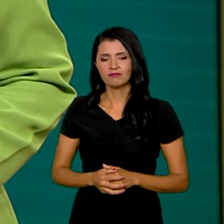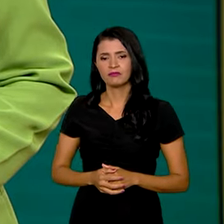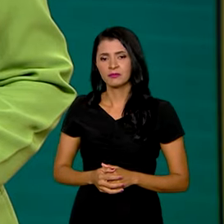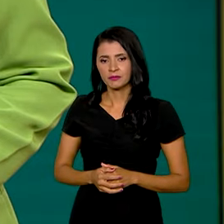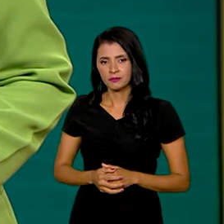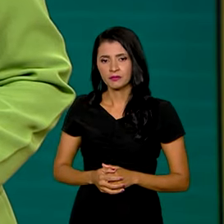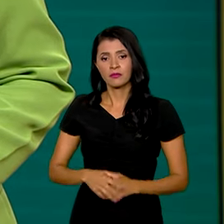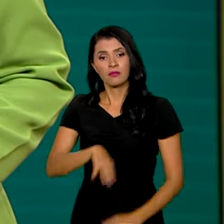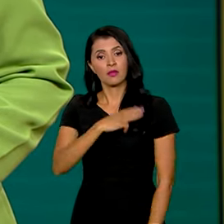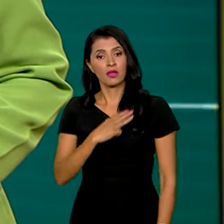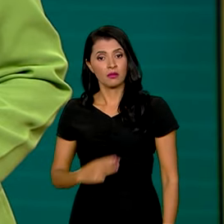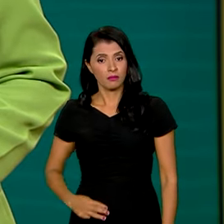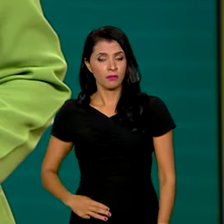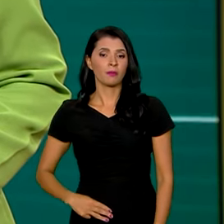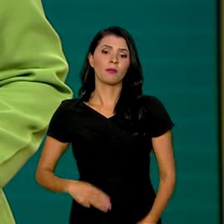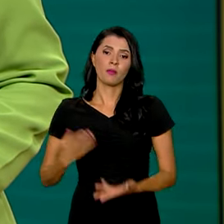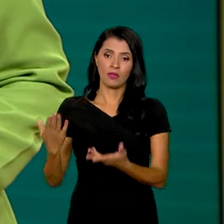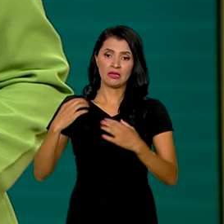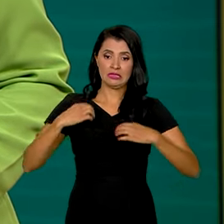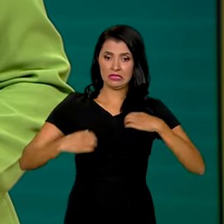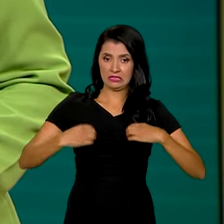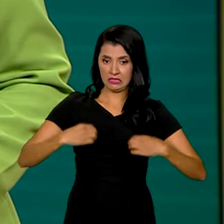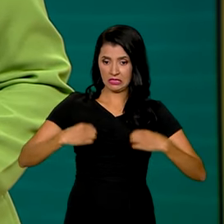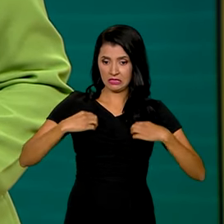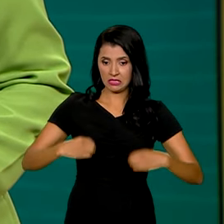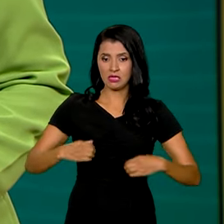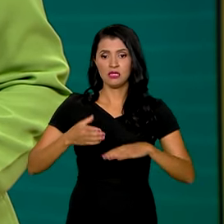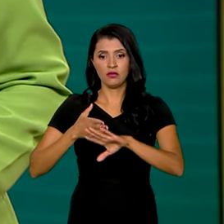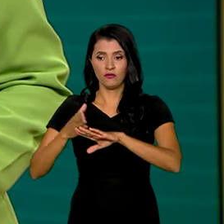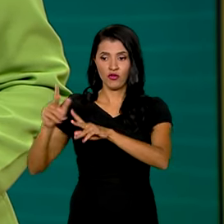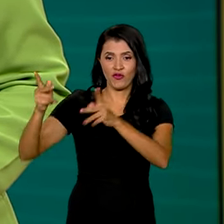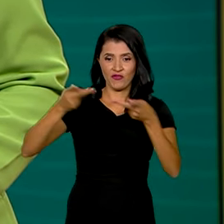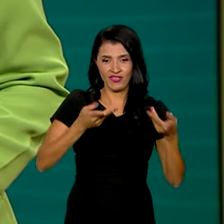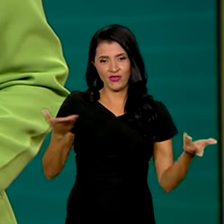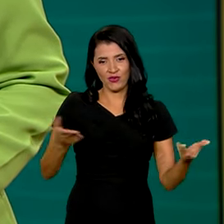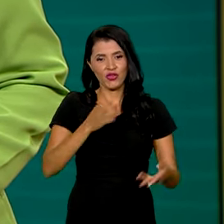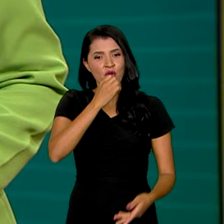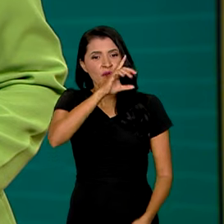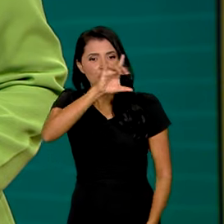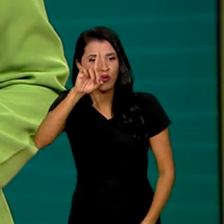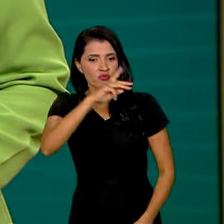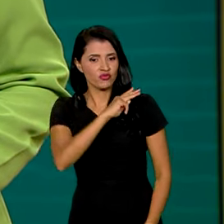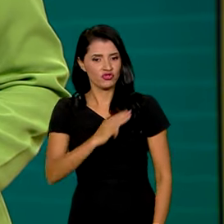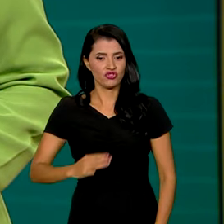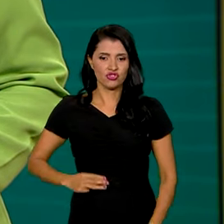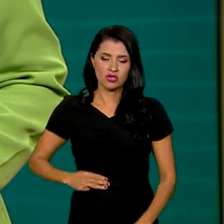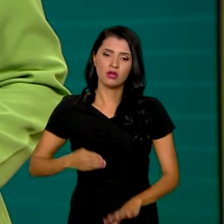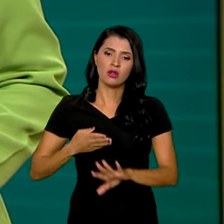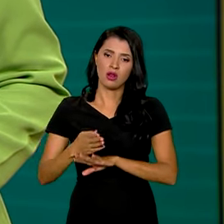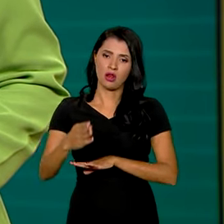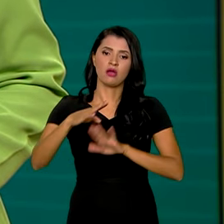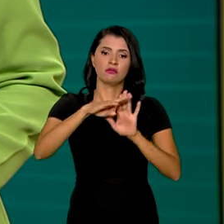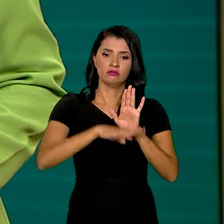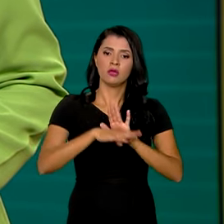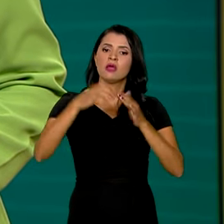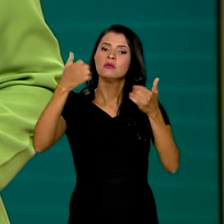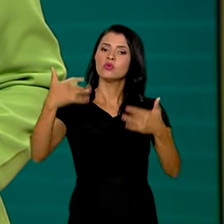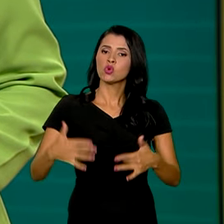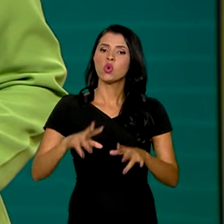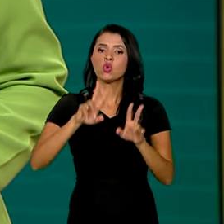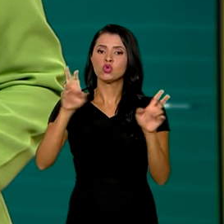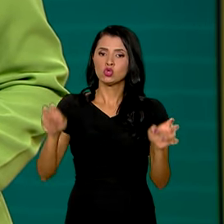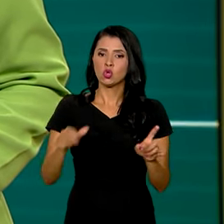E a ministra Cida Gonçalves foi a convidada de hoje do Bom Dia Ministra. No programa, ela falou sobre